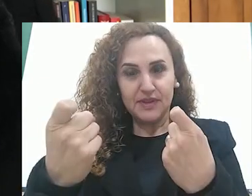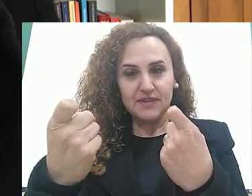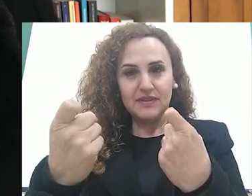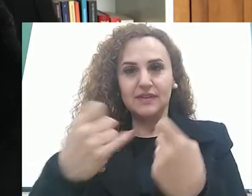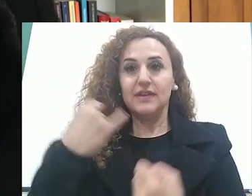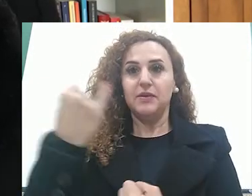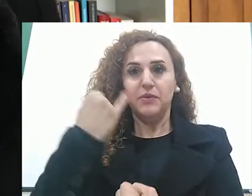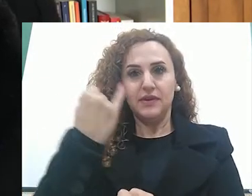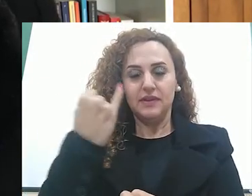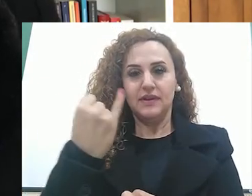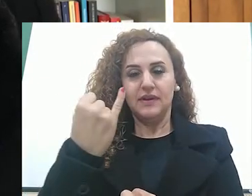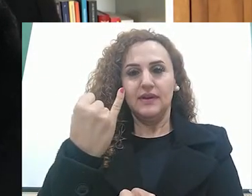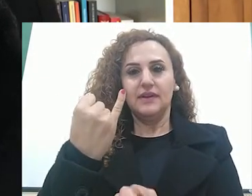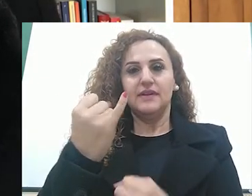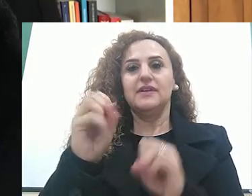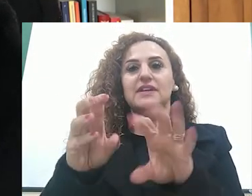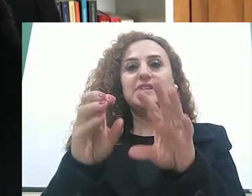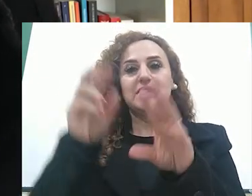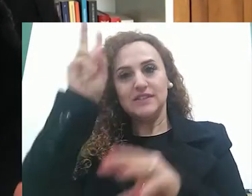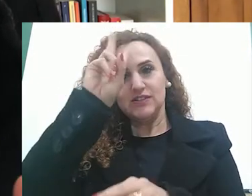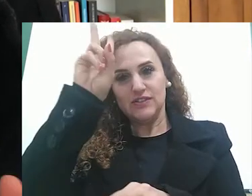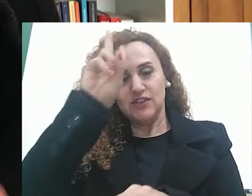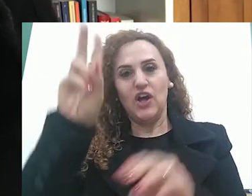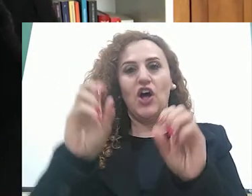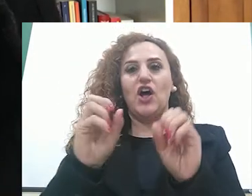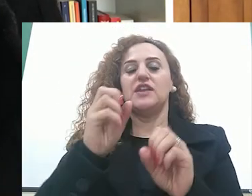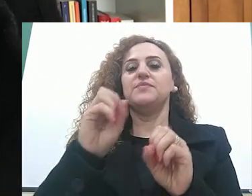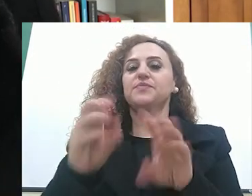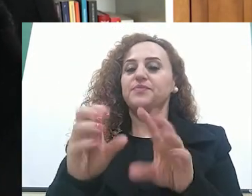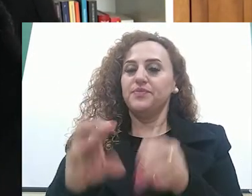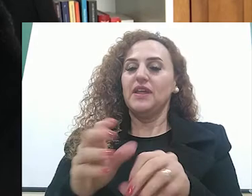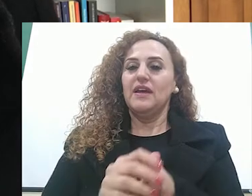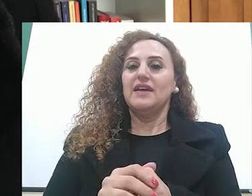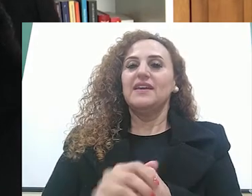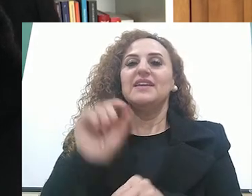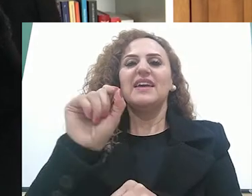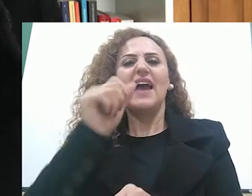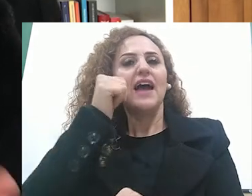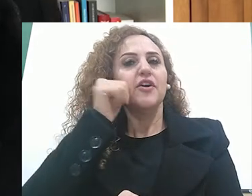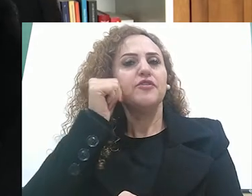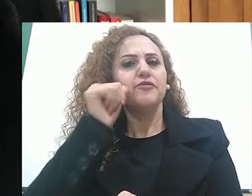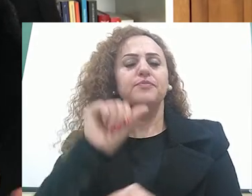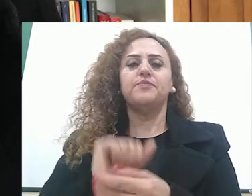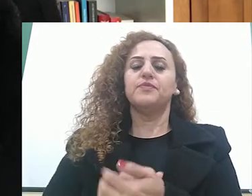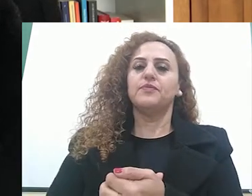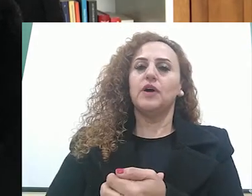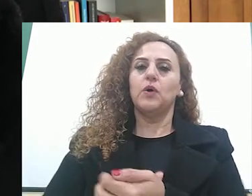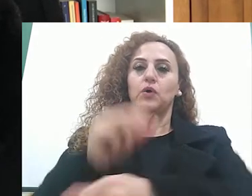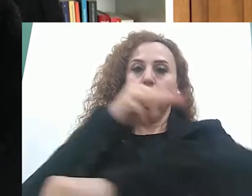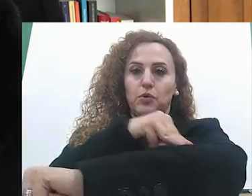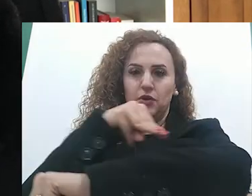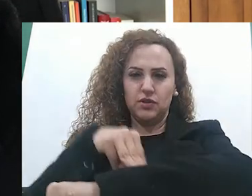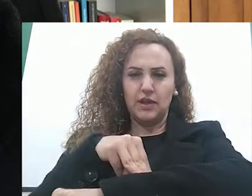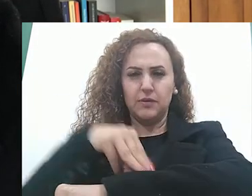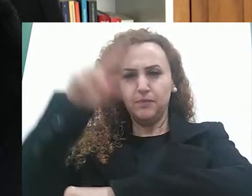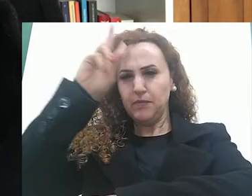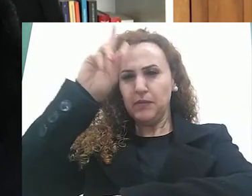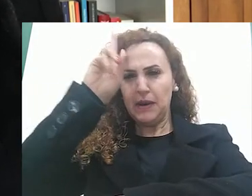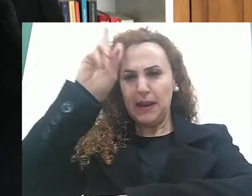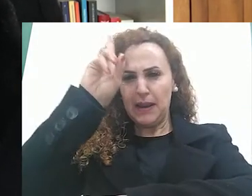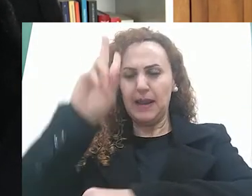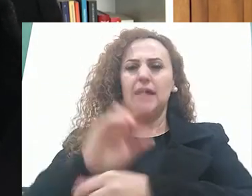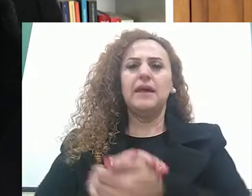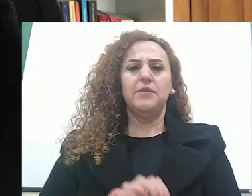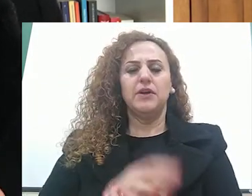e importante da história da nossa educação que é a feminização do magistério. Vocês devem estar lembrados que no vídeo anterior